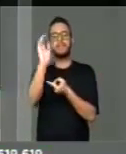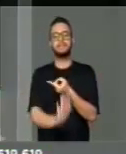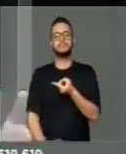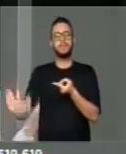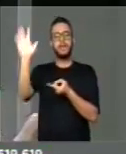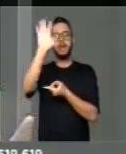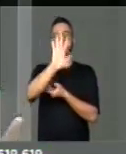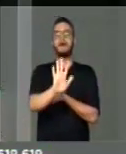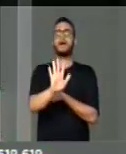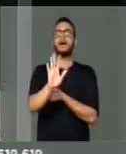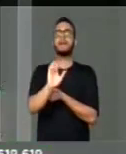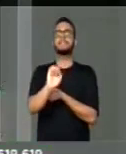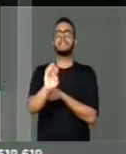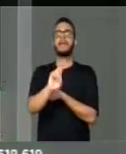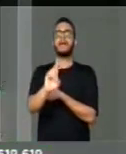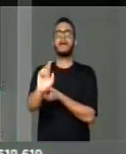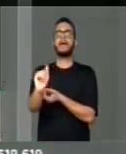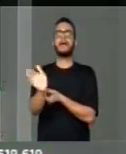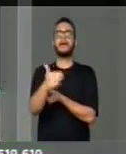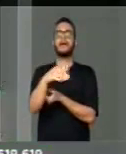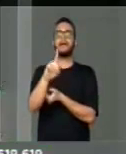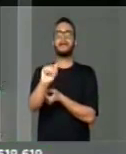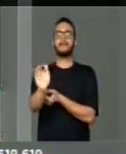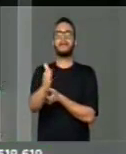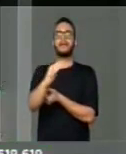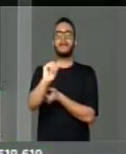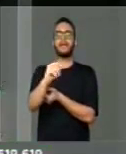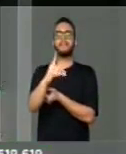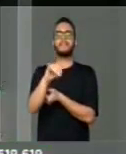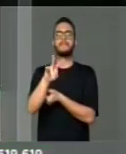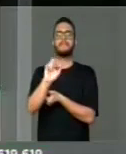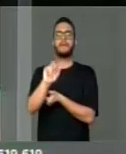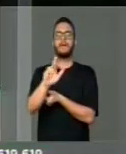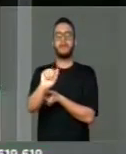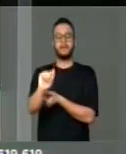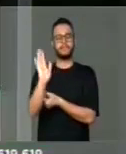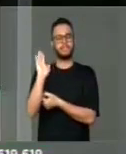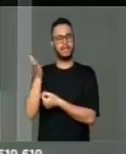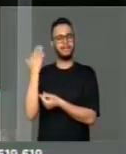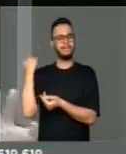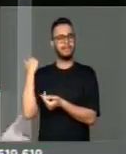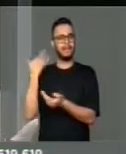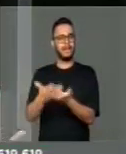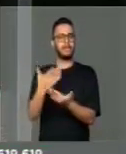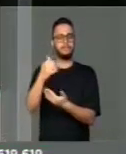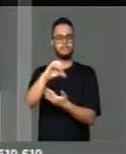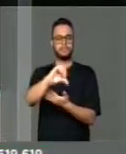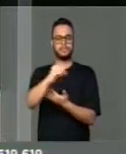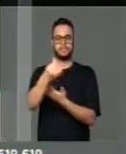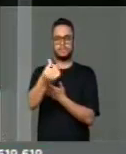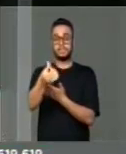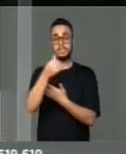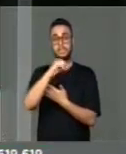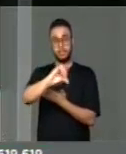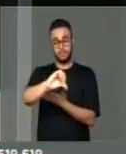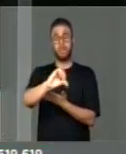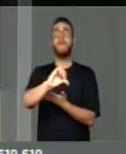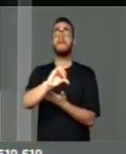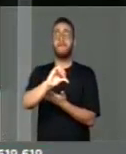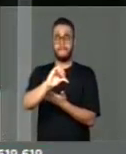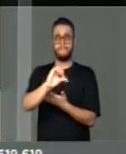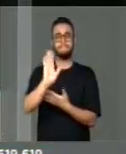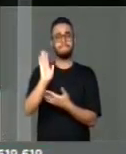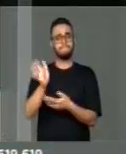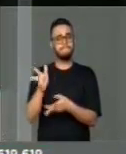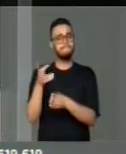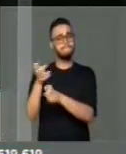criado desde 1979, onde é reconhecido ter um patrimônio cultural